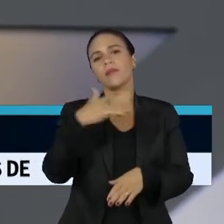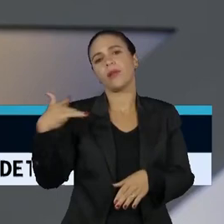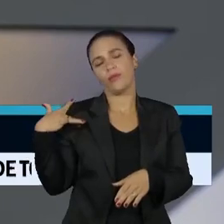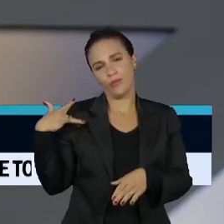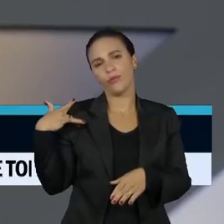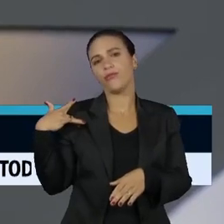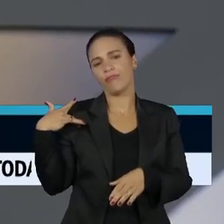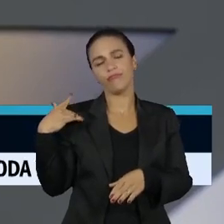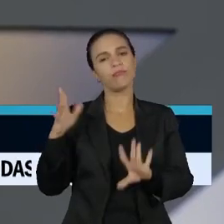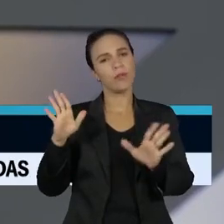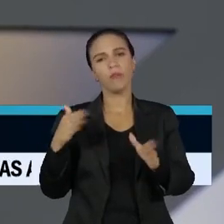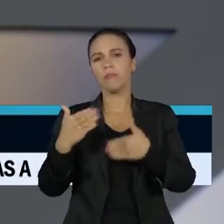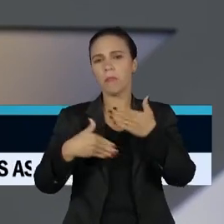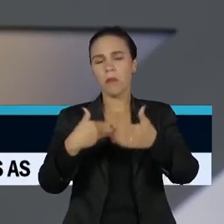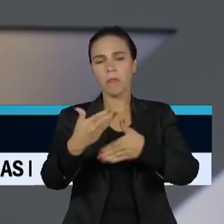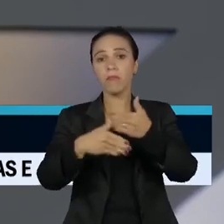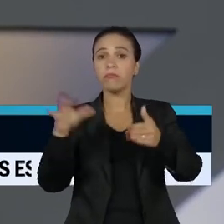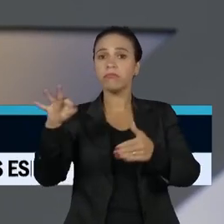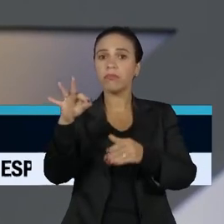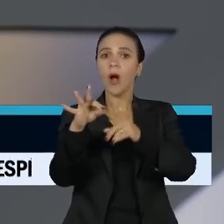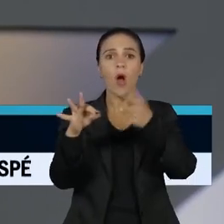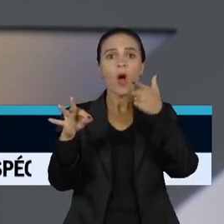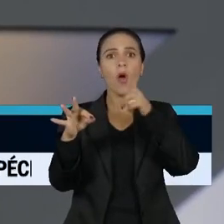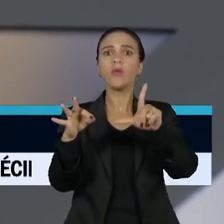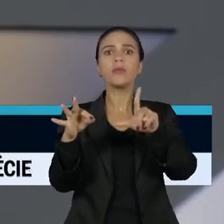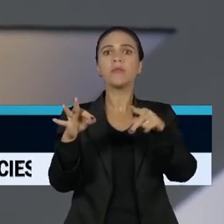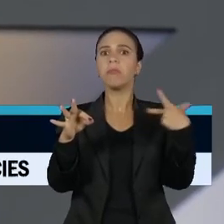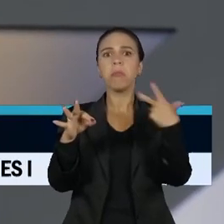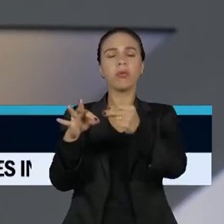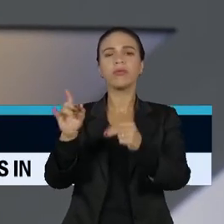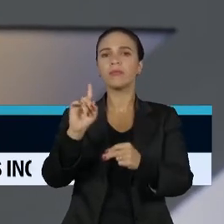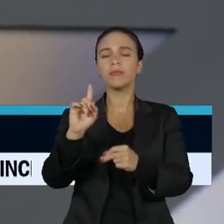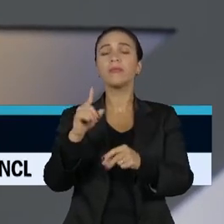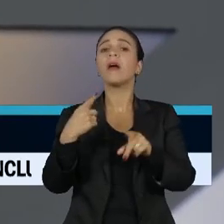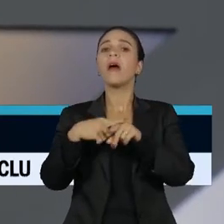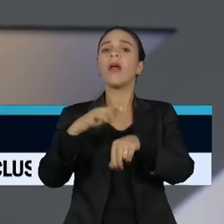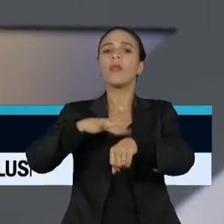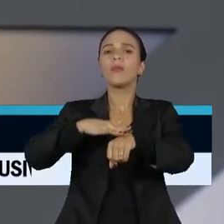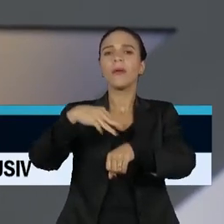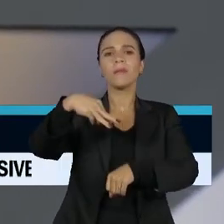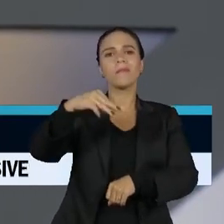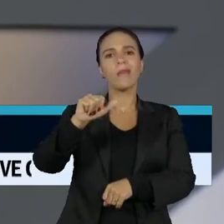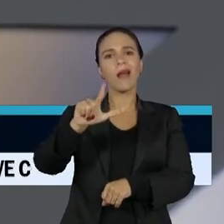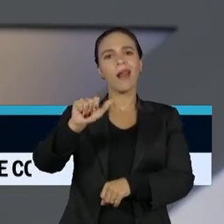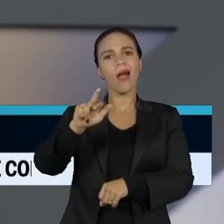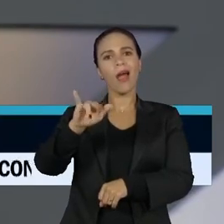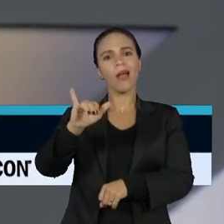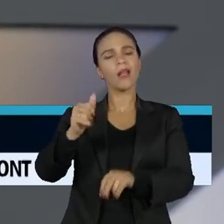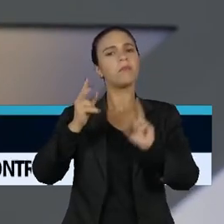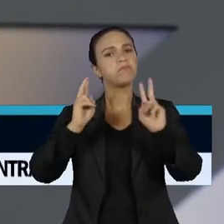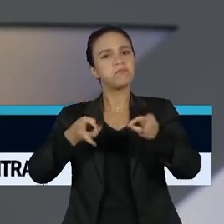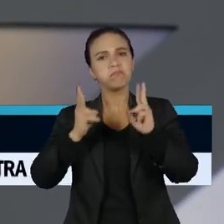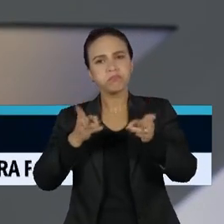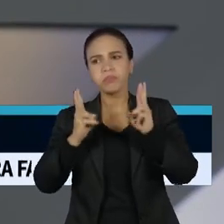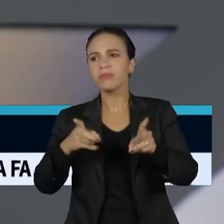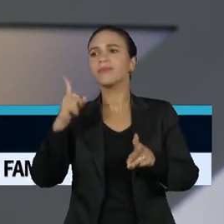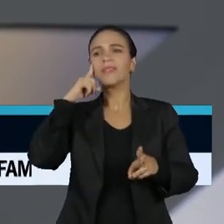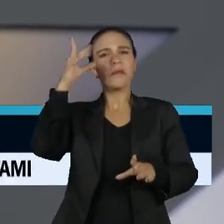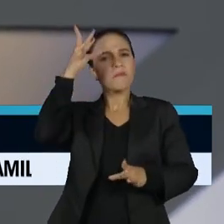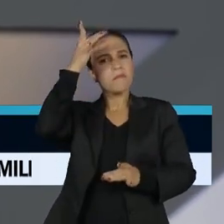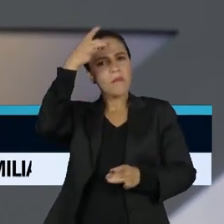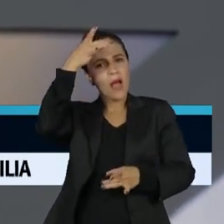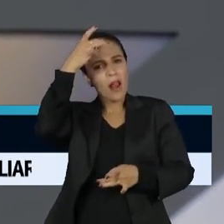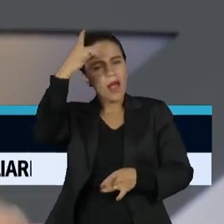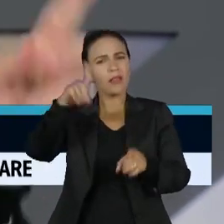resistência que os mosquitos desenvolveram. Não acabou com a malária, não acabou com um monte de doença transmitida por vetor. E as